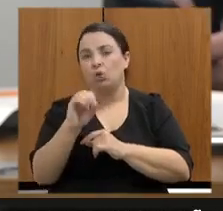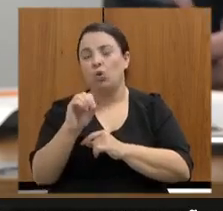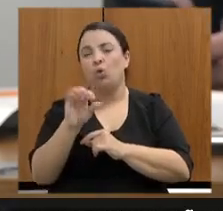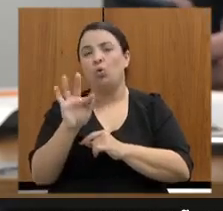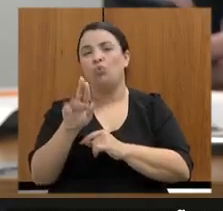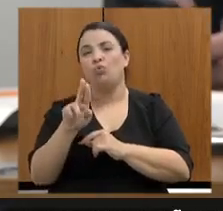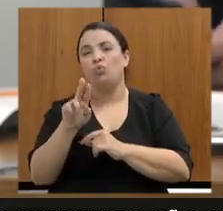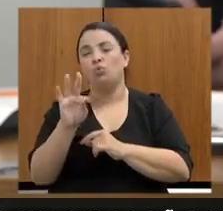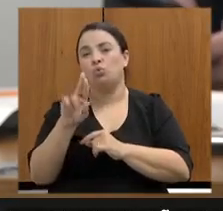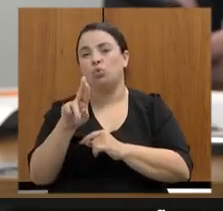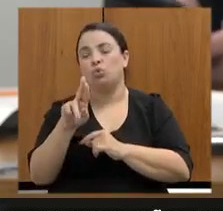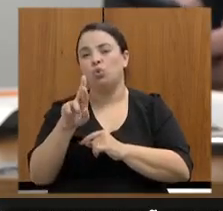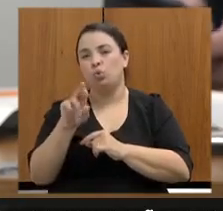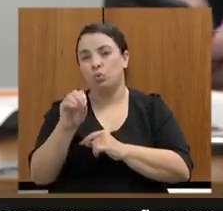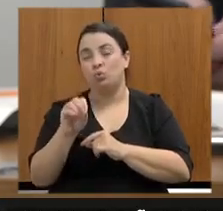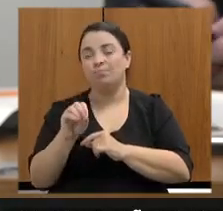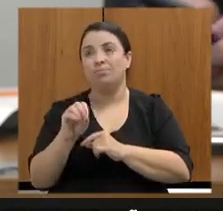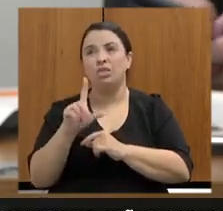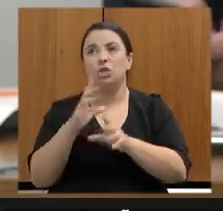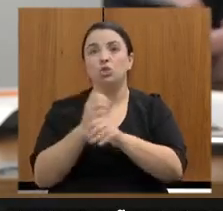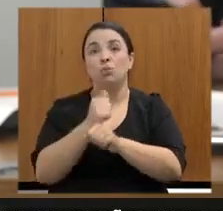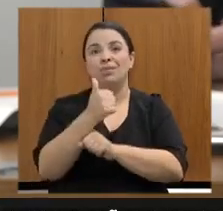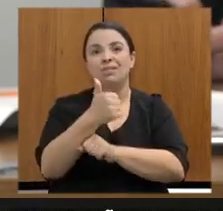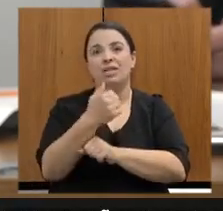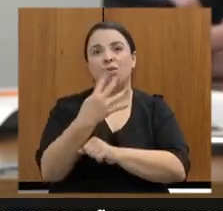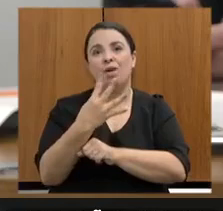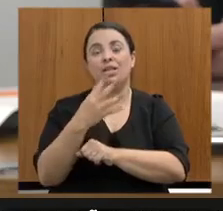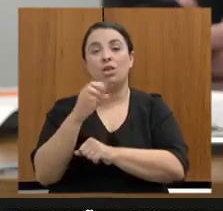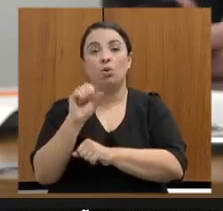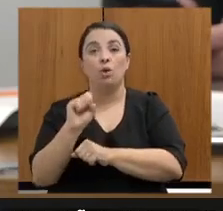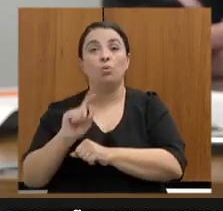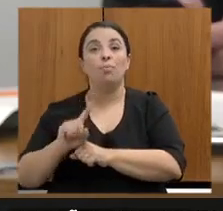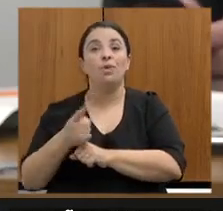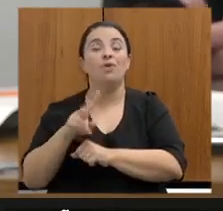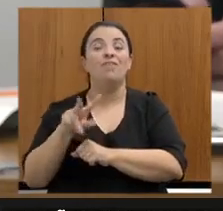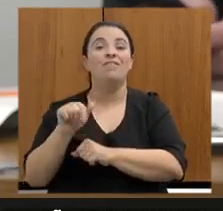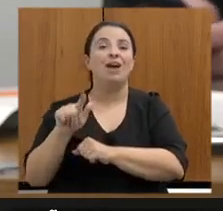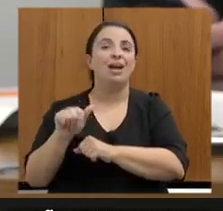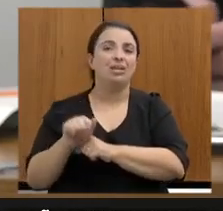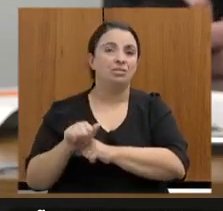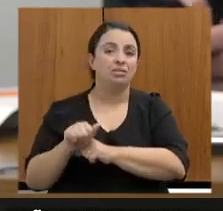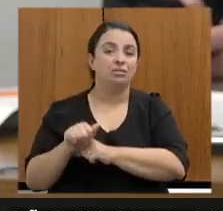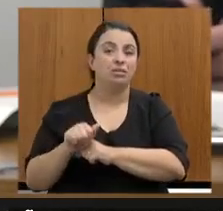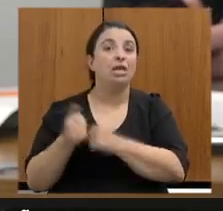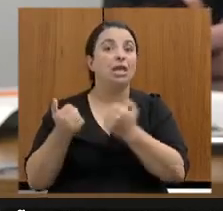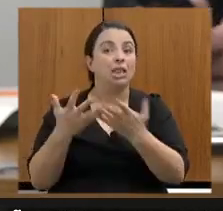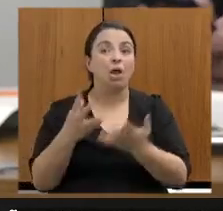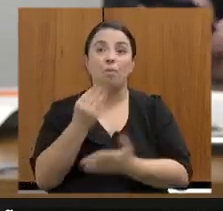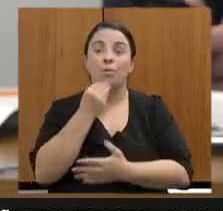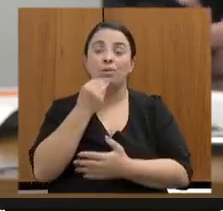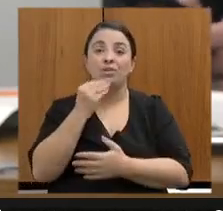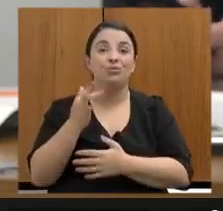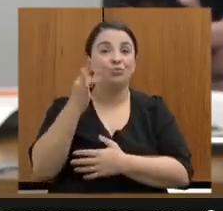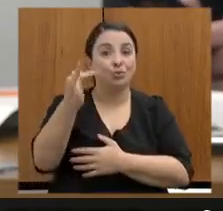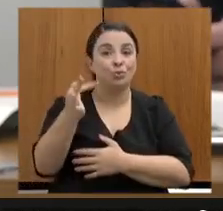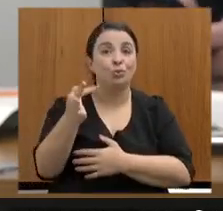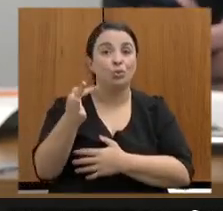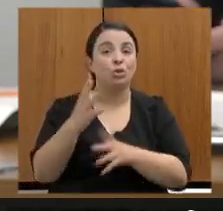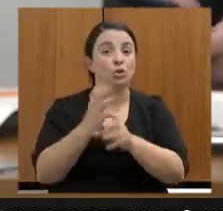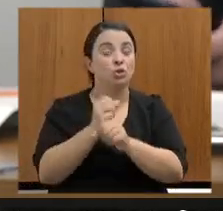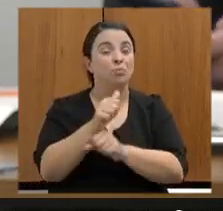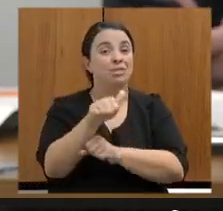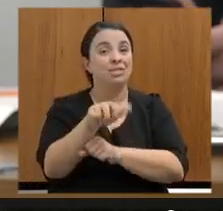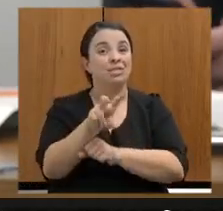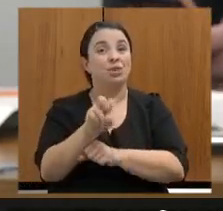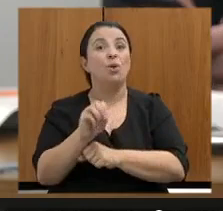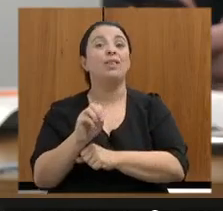mil vagas de ensino técnico profissionalizante que vão dar mais oportunidade de futuro para quase 150 mil jovens do